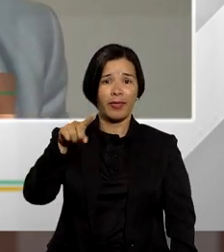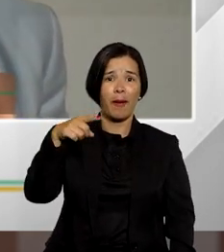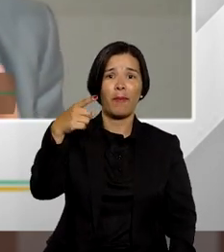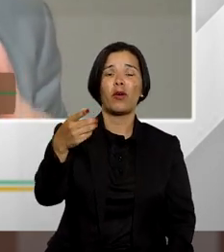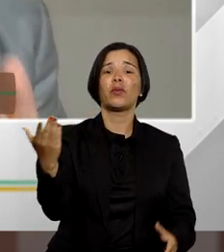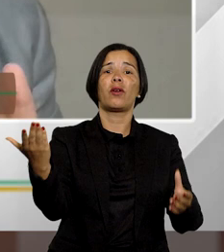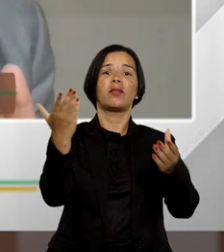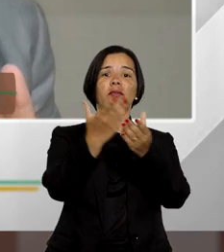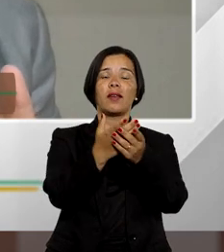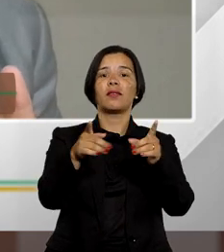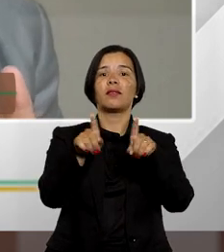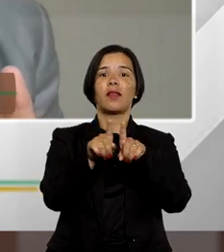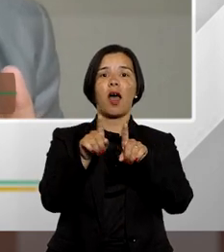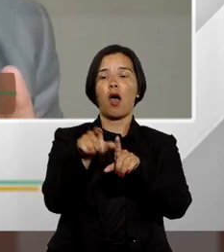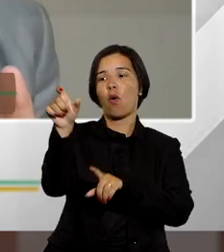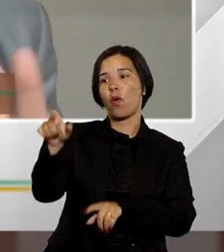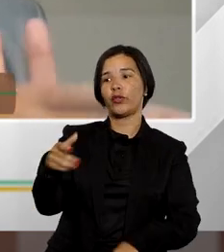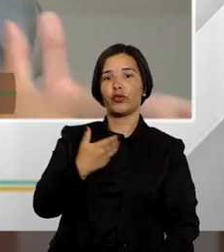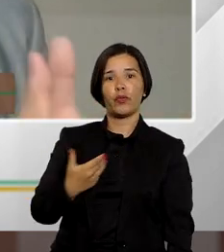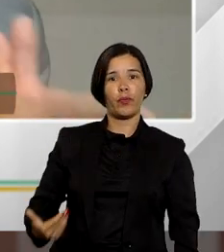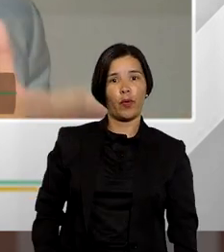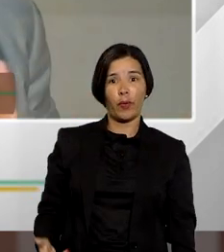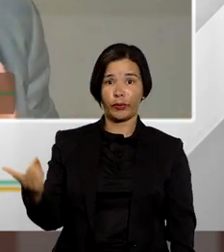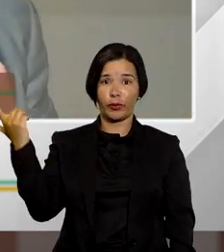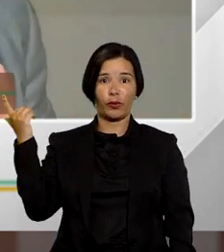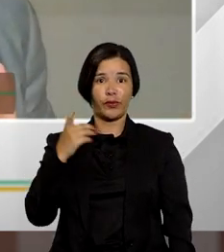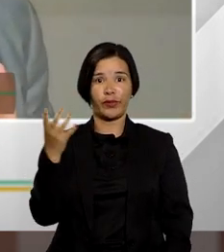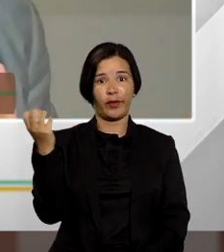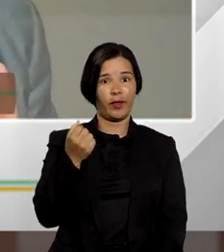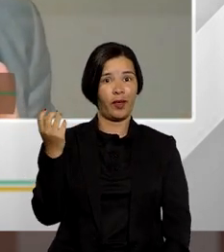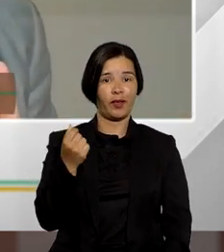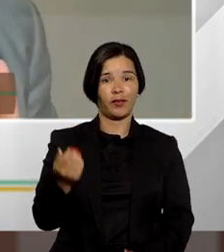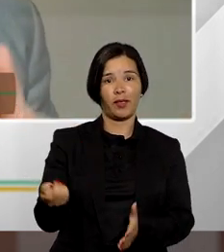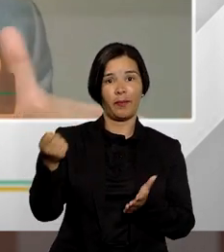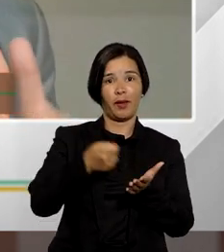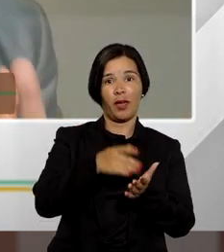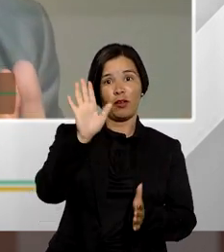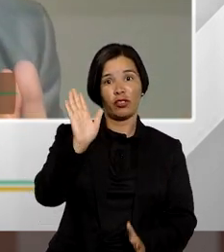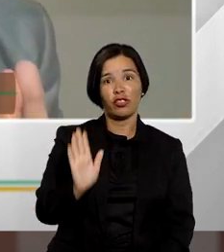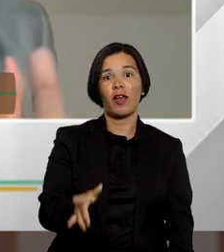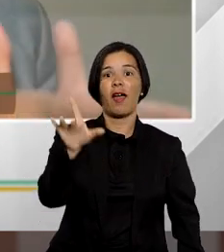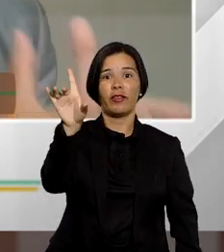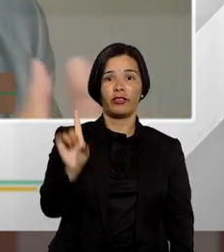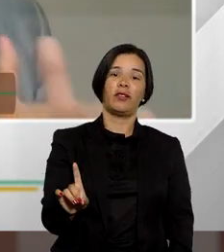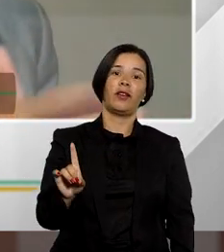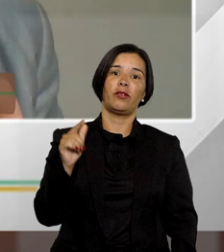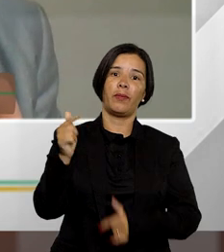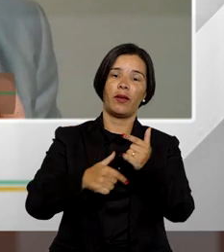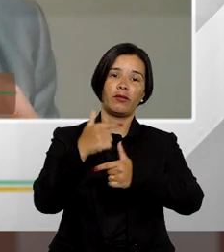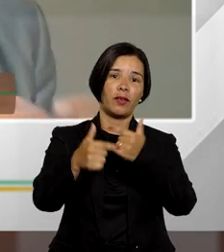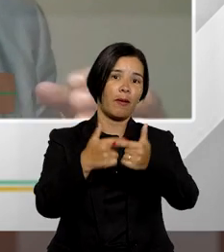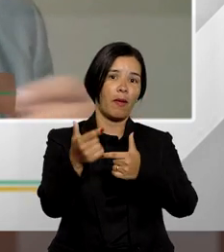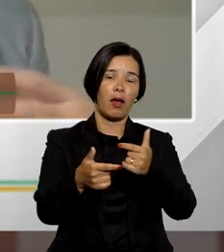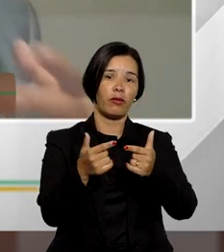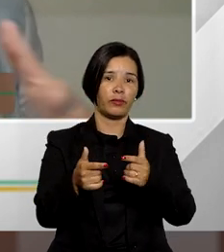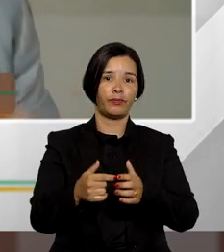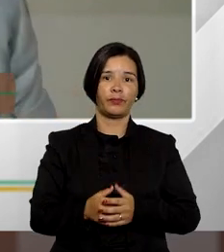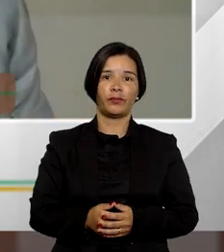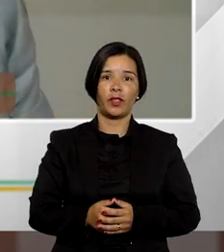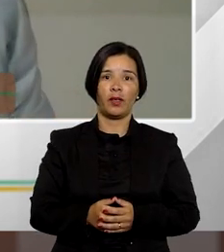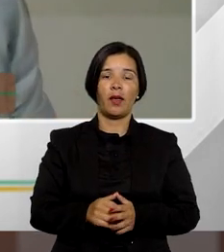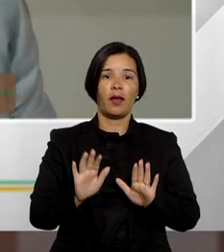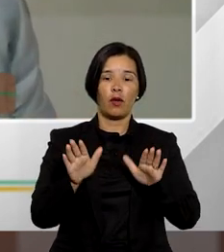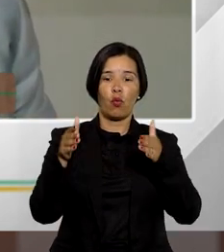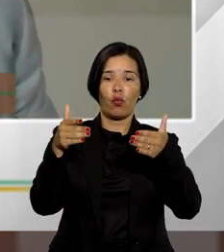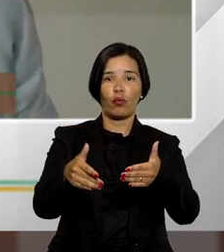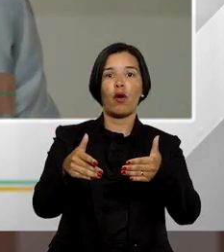executar o ente público para receber aquilo que lhe é de direito pelo serviço que prestou é talvez